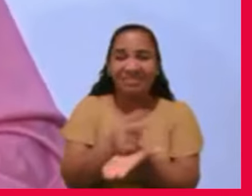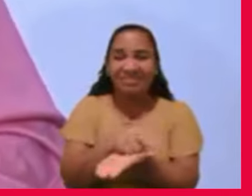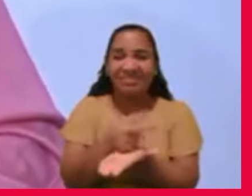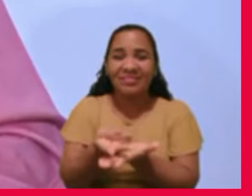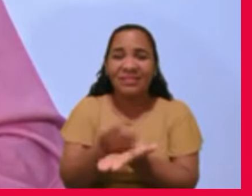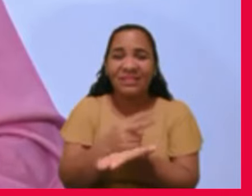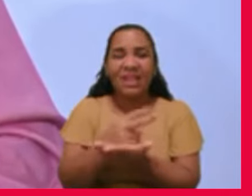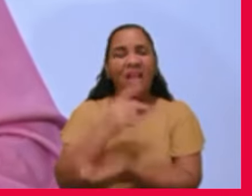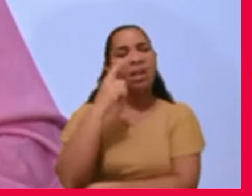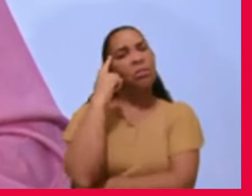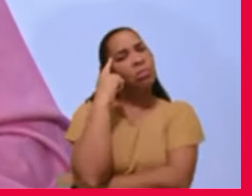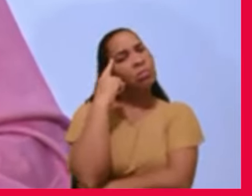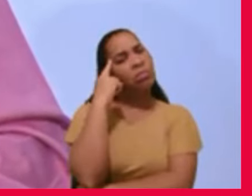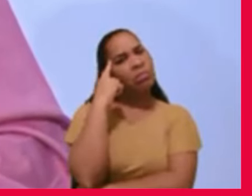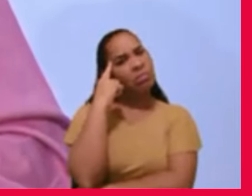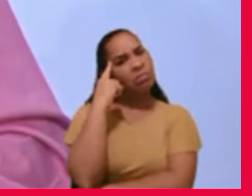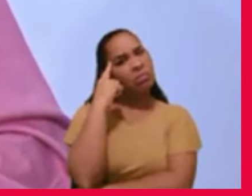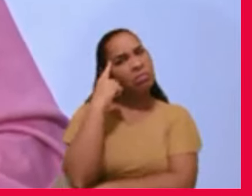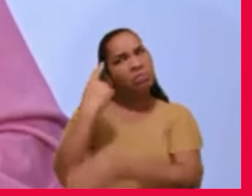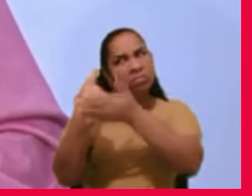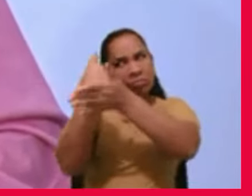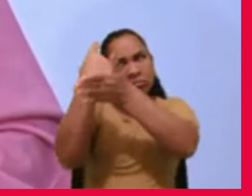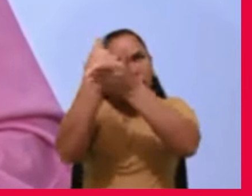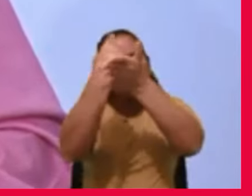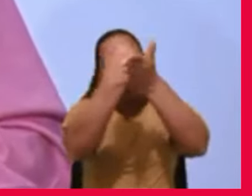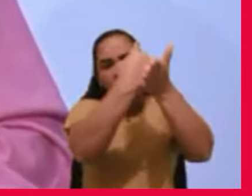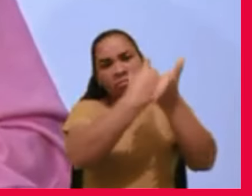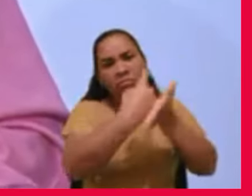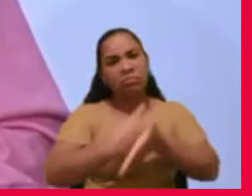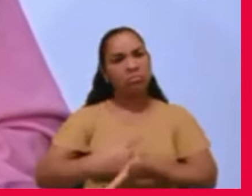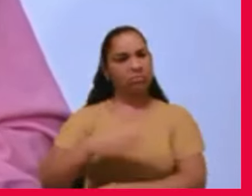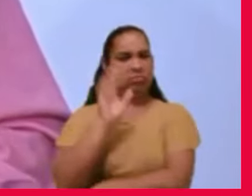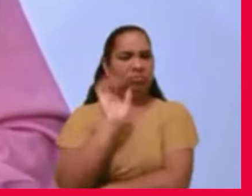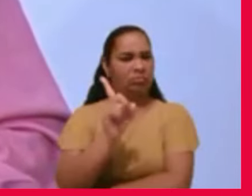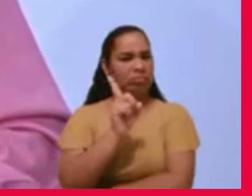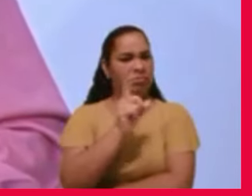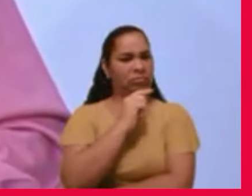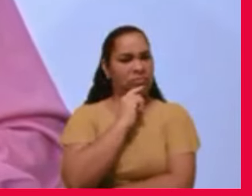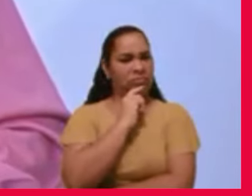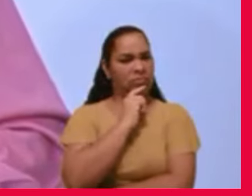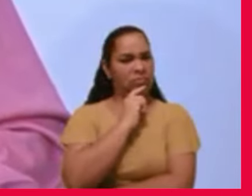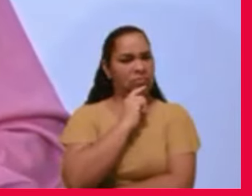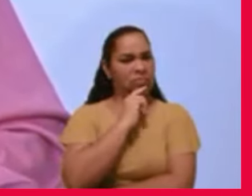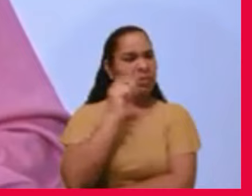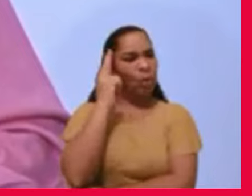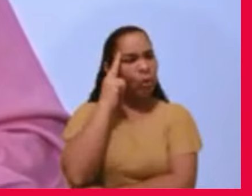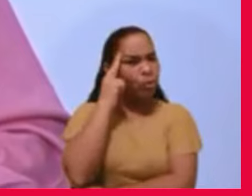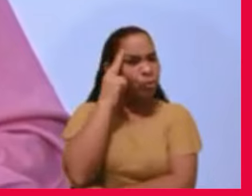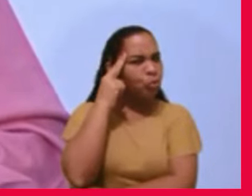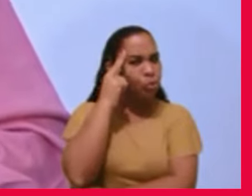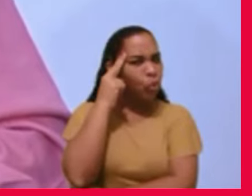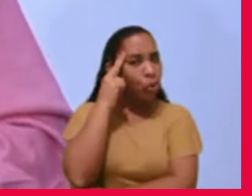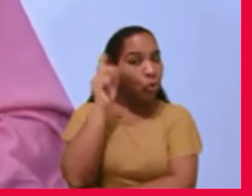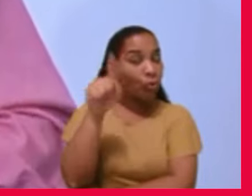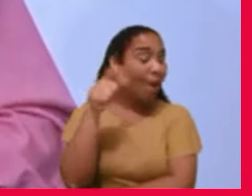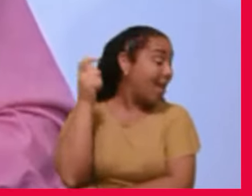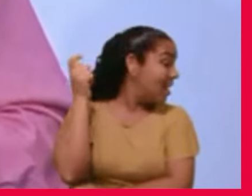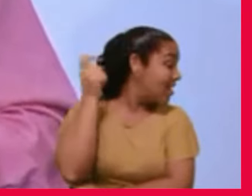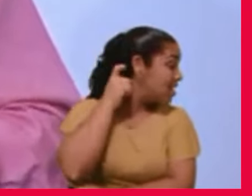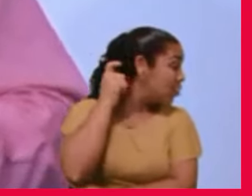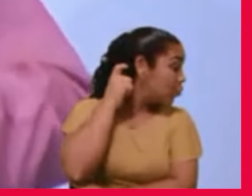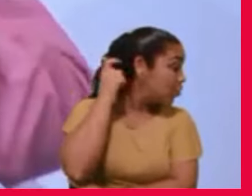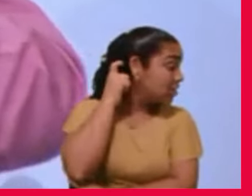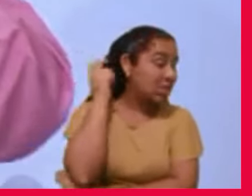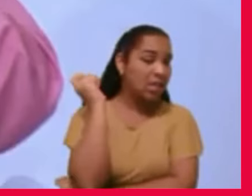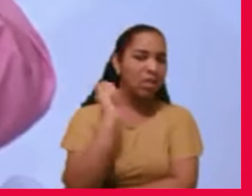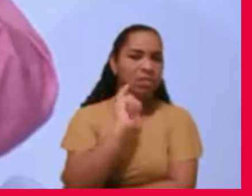para fazer um auto-exame. Eu disse, bem, o sonho é o reflexo do inconsciente, mas temos